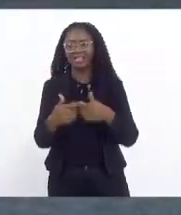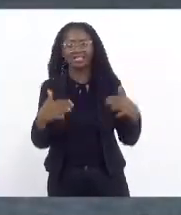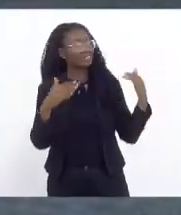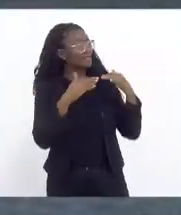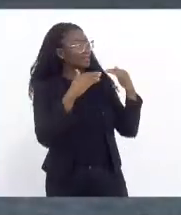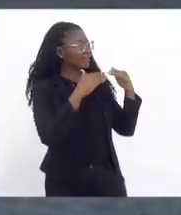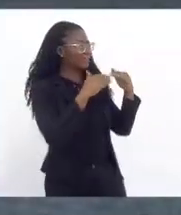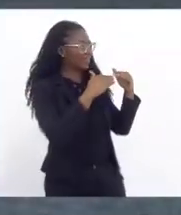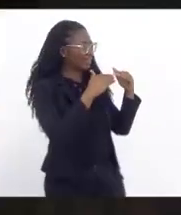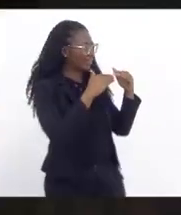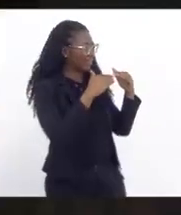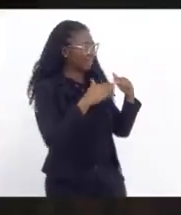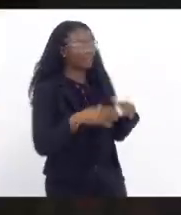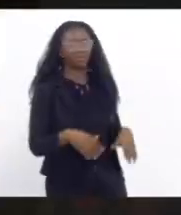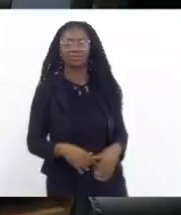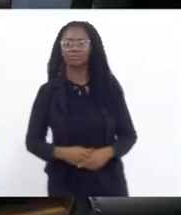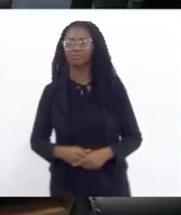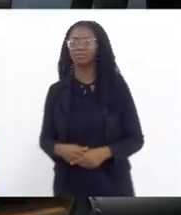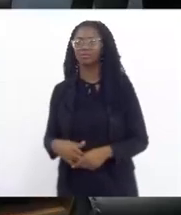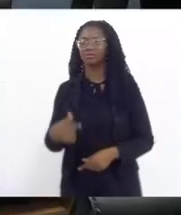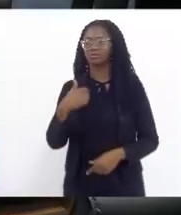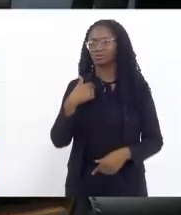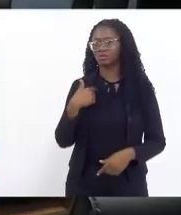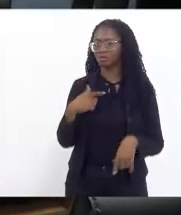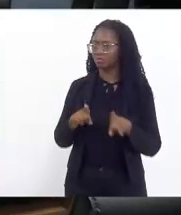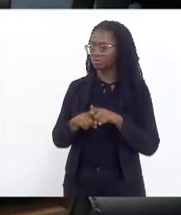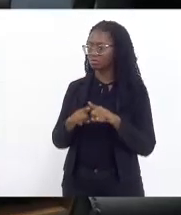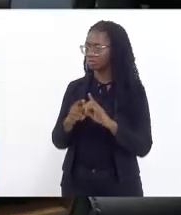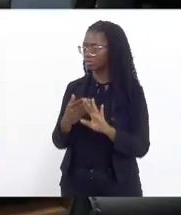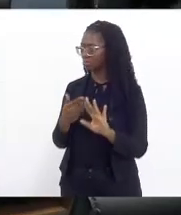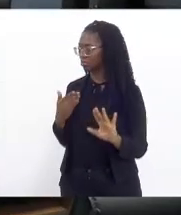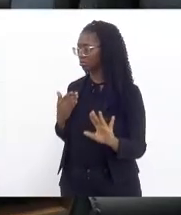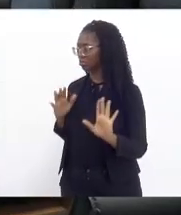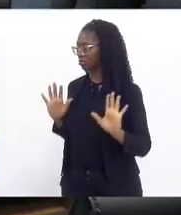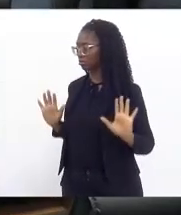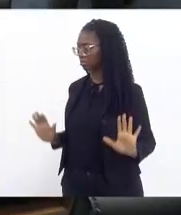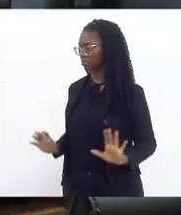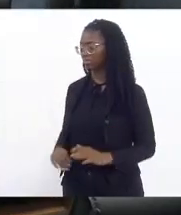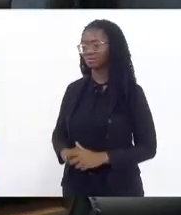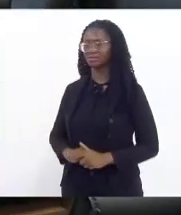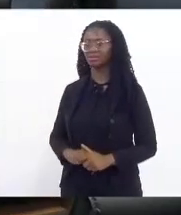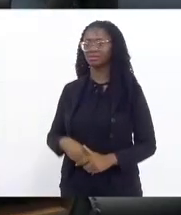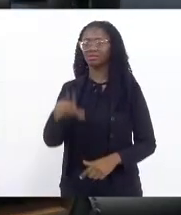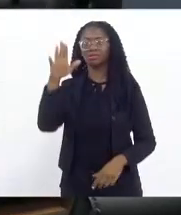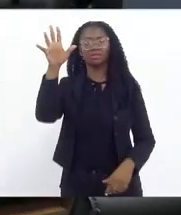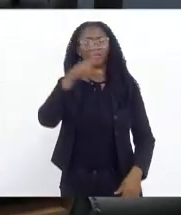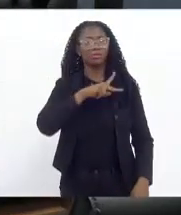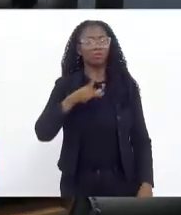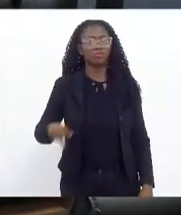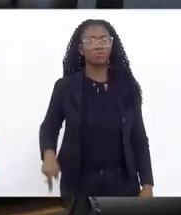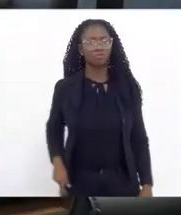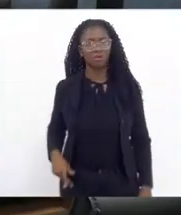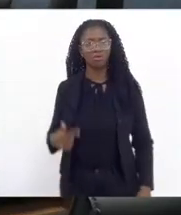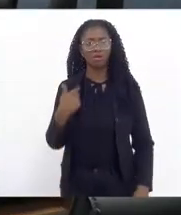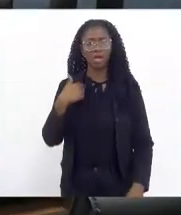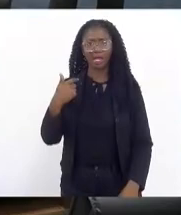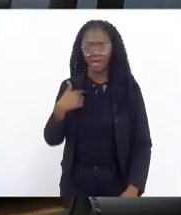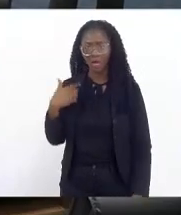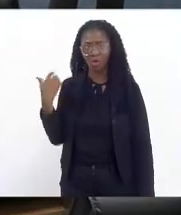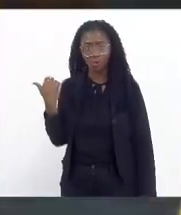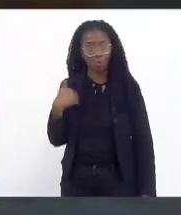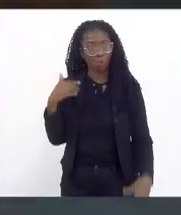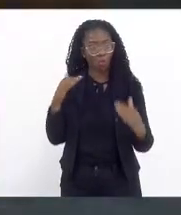acordo me incluo me incluo na exclusão deputado Luiz Paulo senhor presidente eu me incluo na inclusão